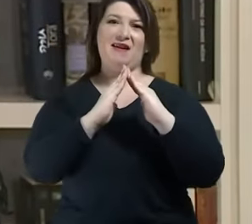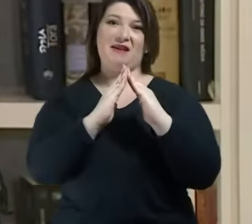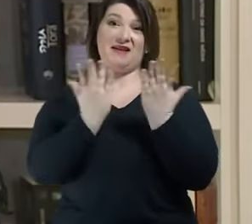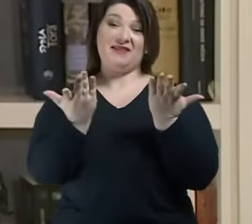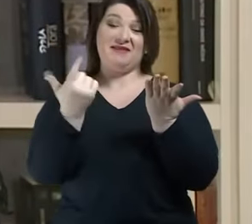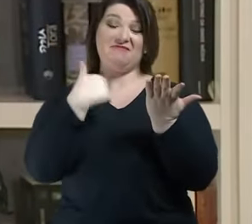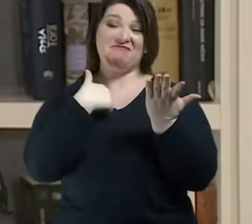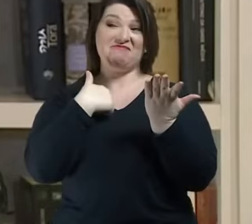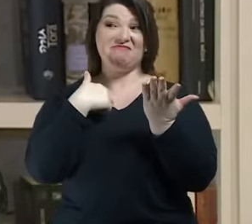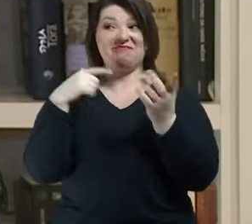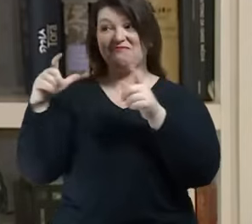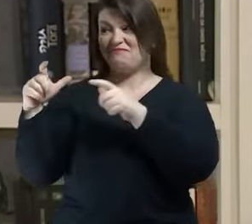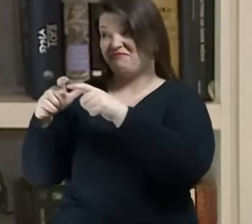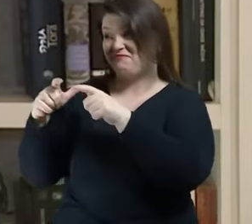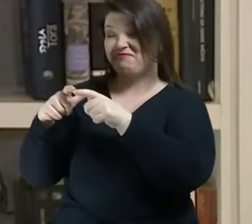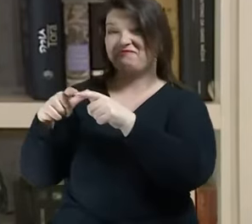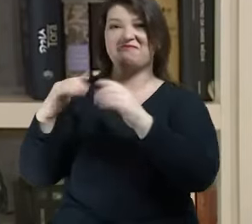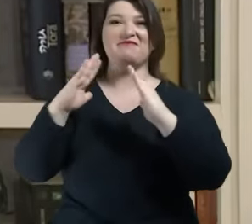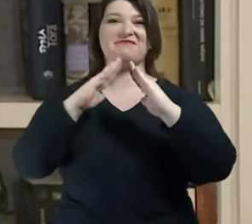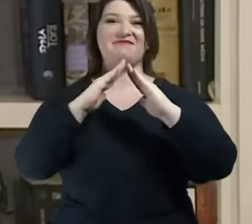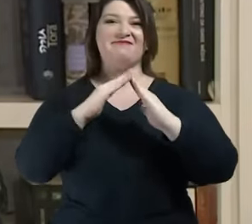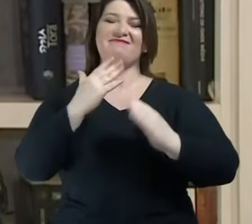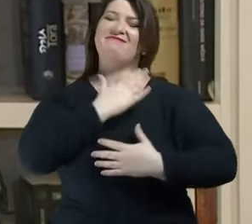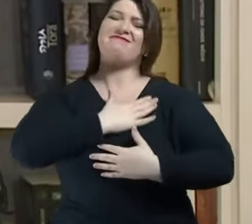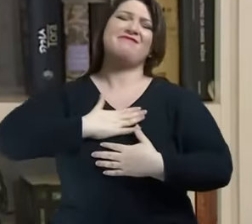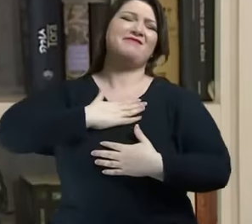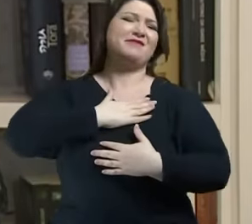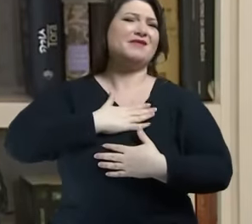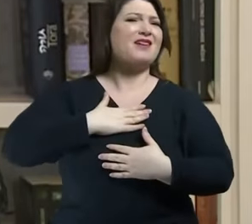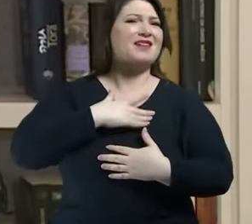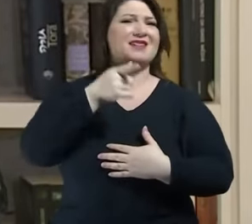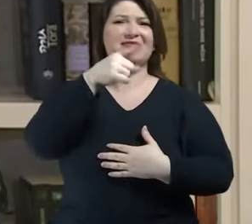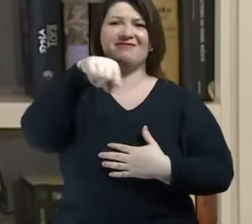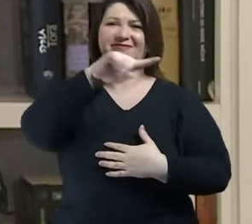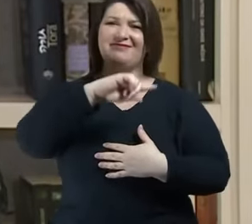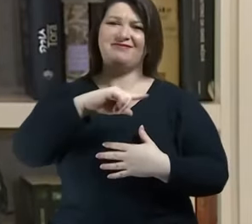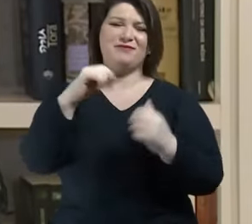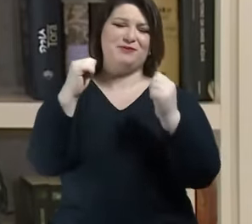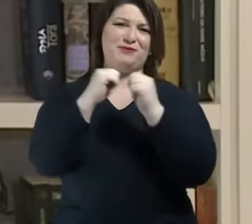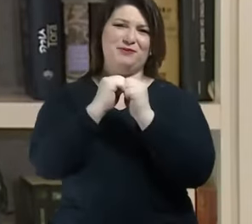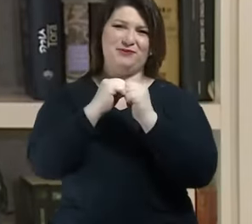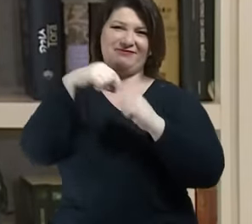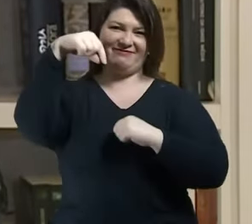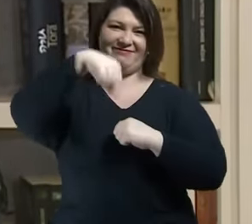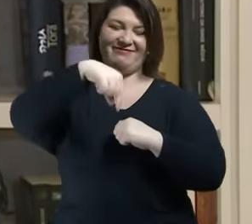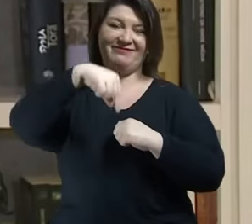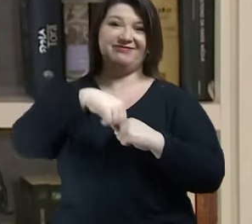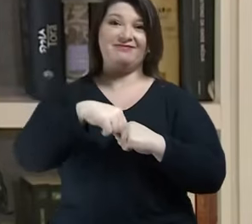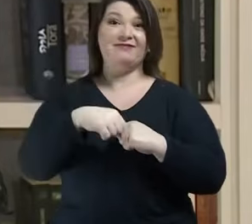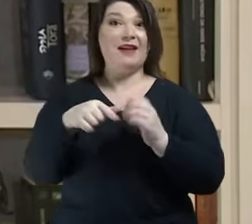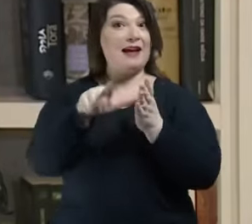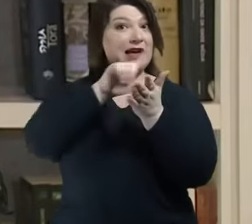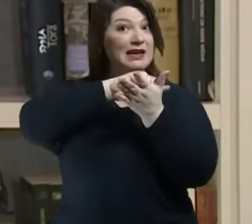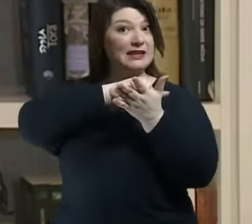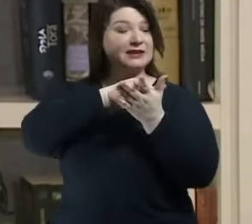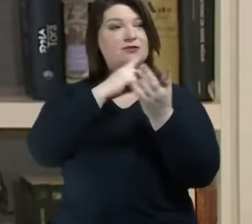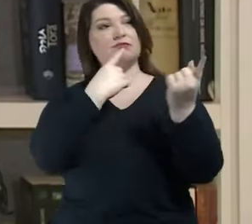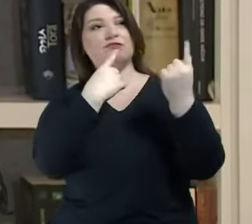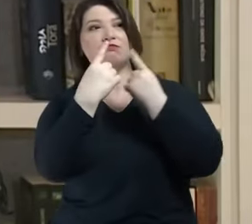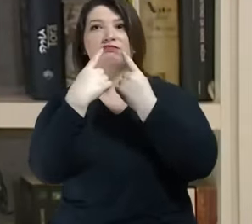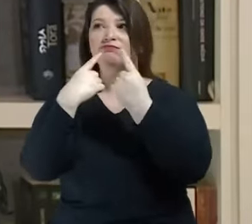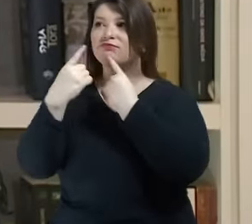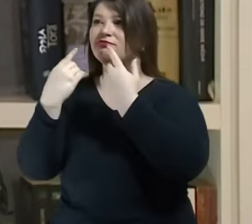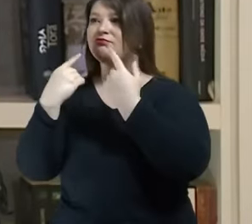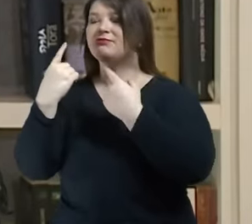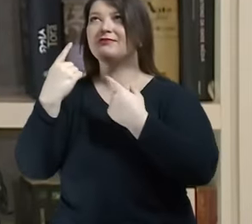um prazer poder recebê-las, recebê-los aqui. E agora nós conversávamos nos bastidores e me vinha à memória os últimos